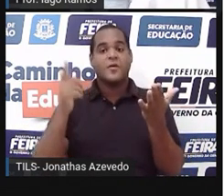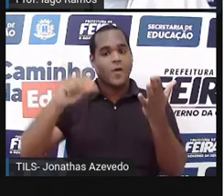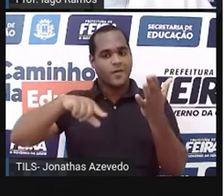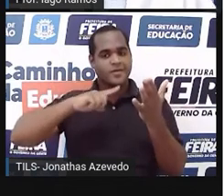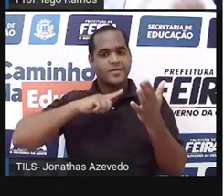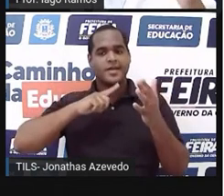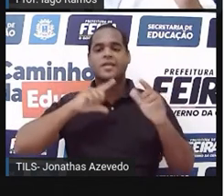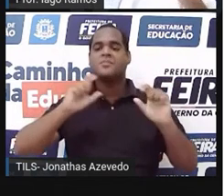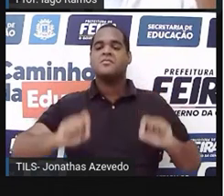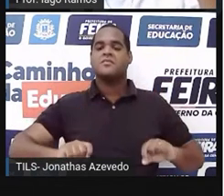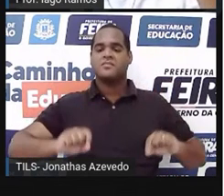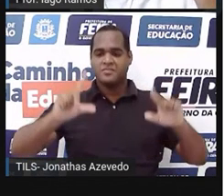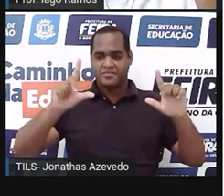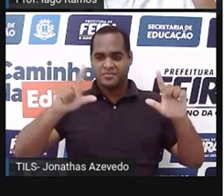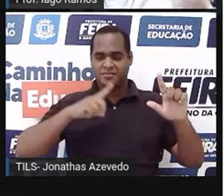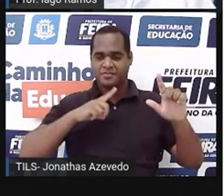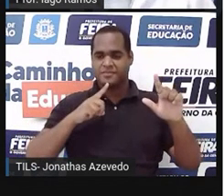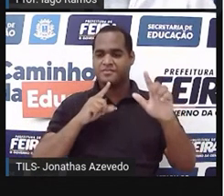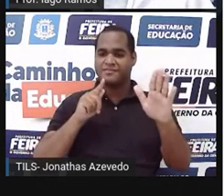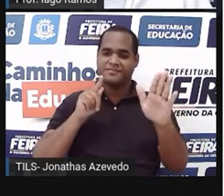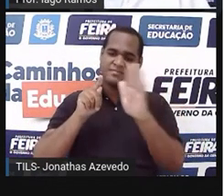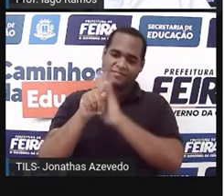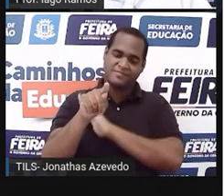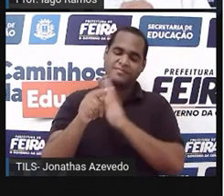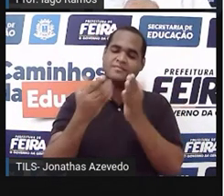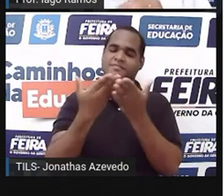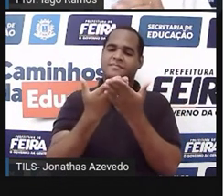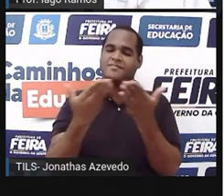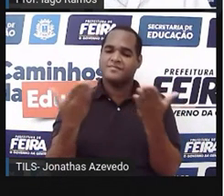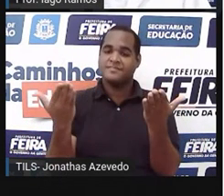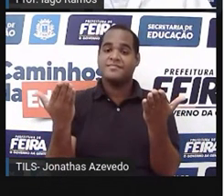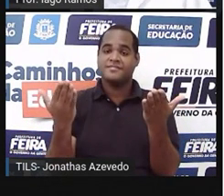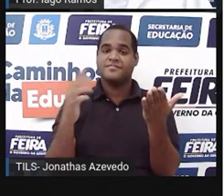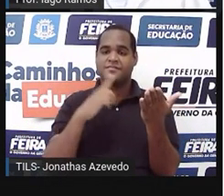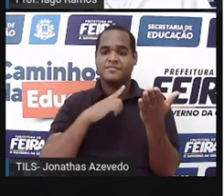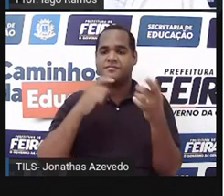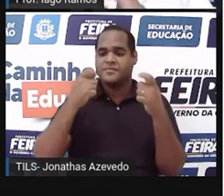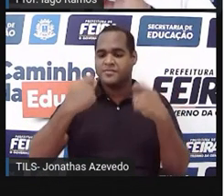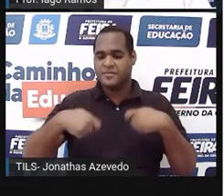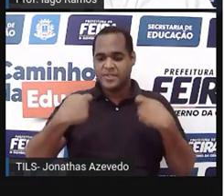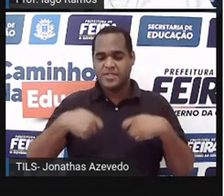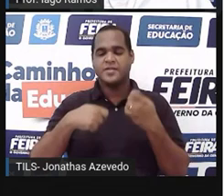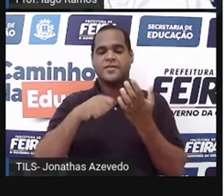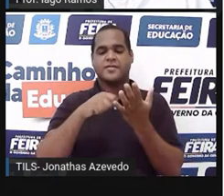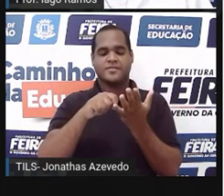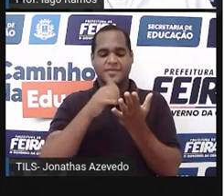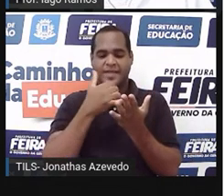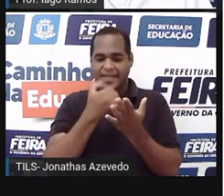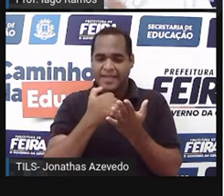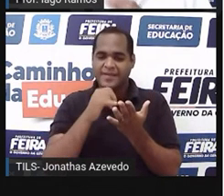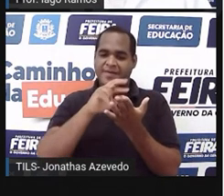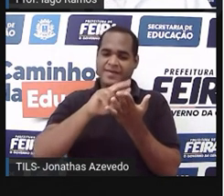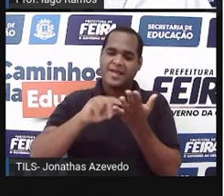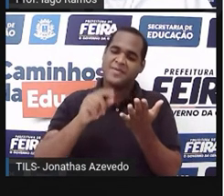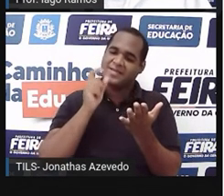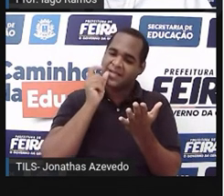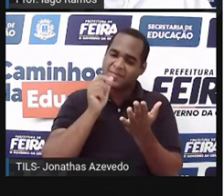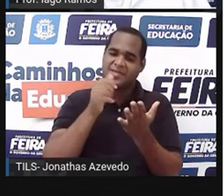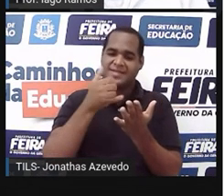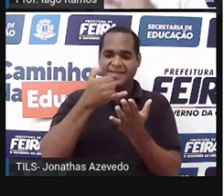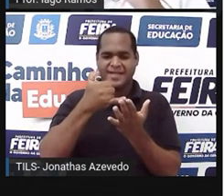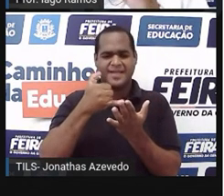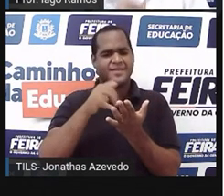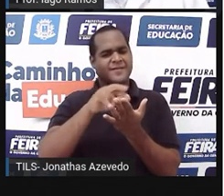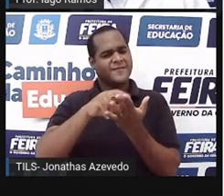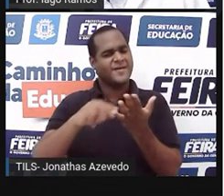tela, vou trazer uma perguntinha, você vai precisar do caderno, o lápis, a borracha ou a caneta,